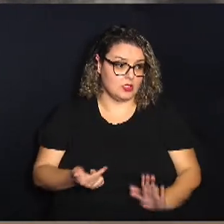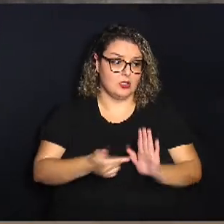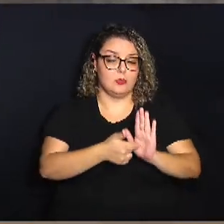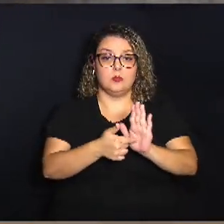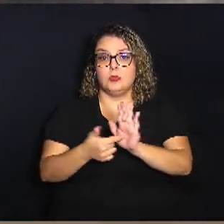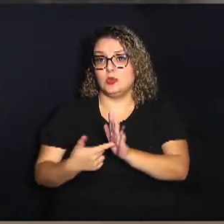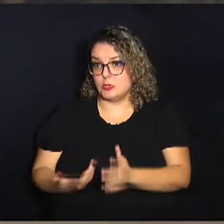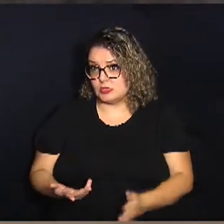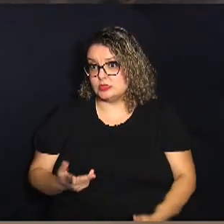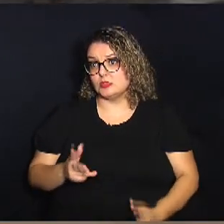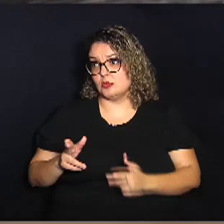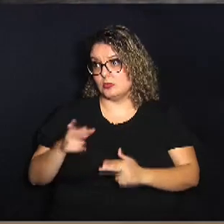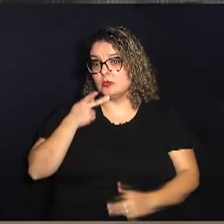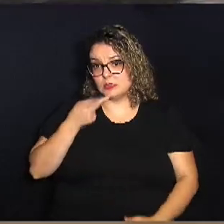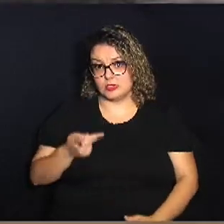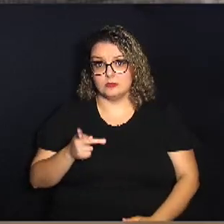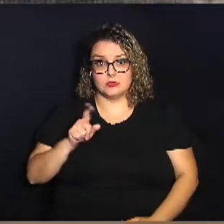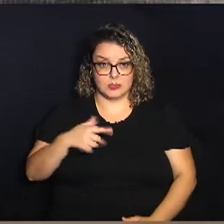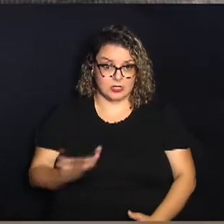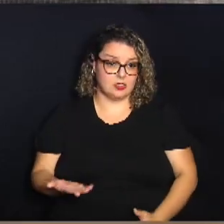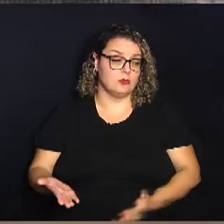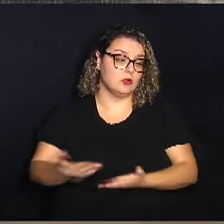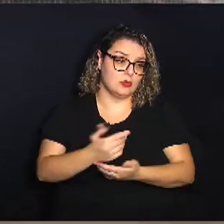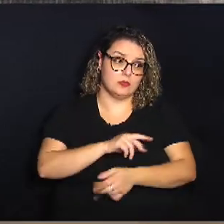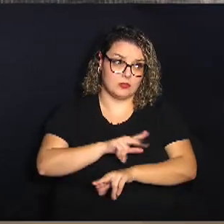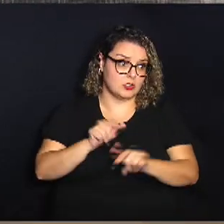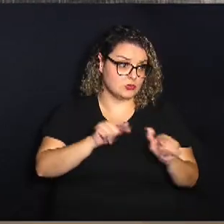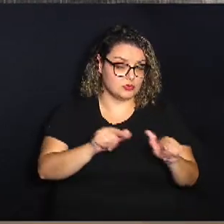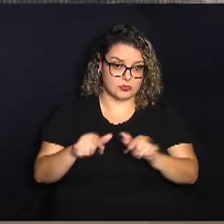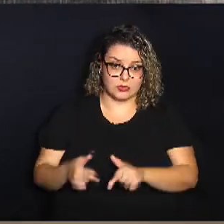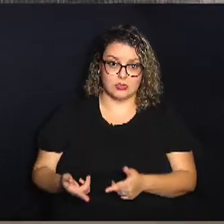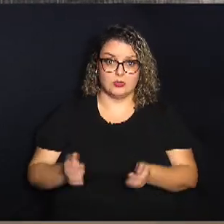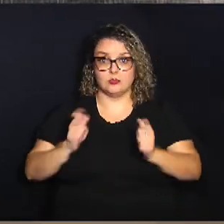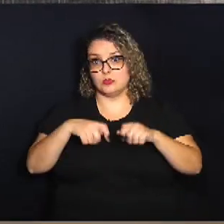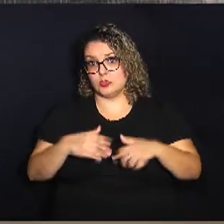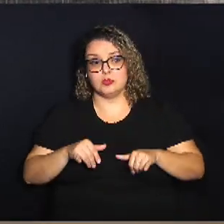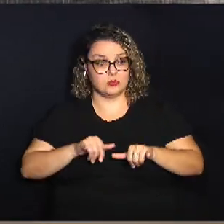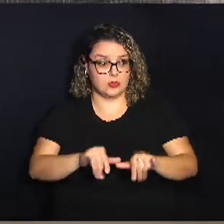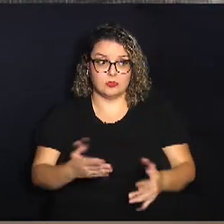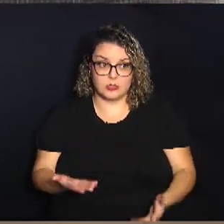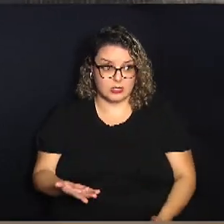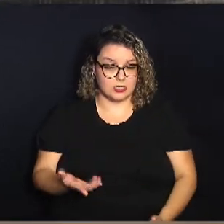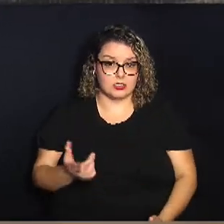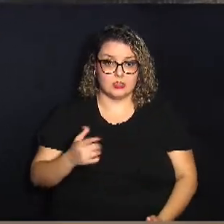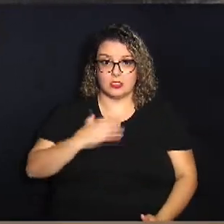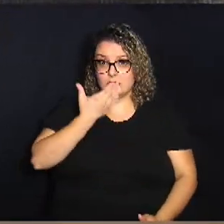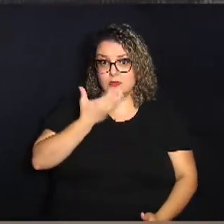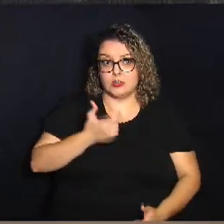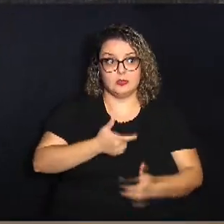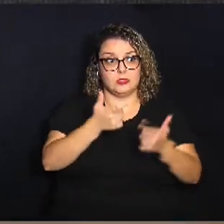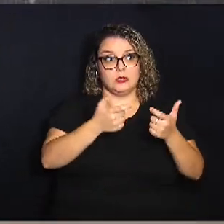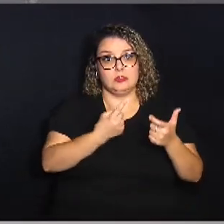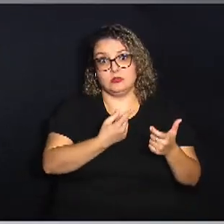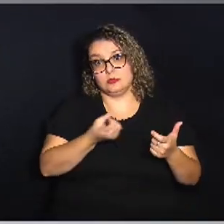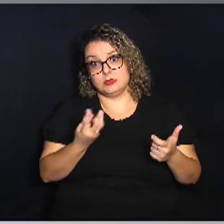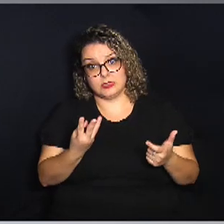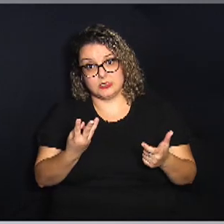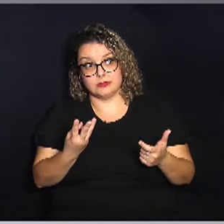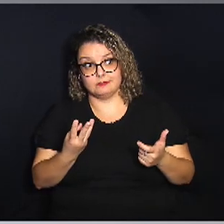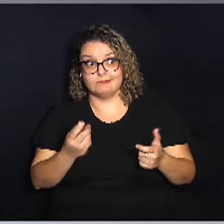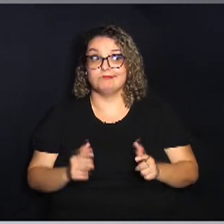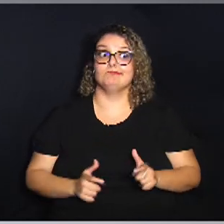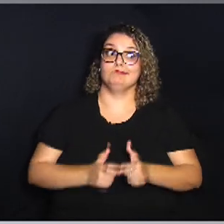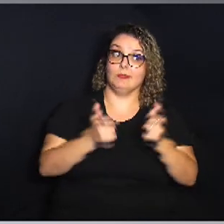como a gente fala que são coletadas em vários lugares mas é possível que no seu supermercado a maçã tenha subido não 13 tenha subido 16 ou tenha